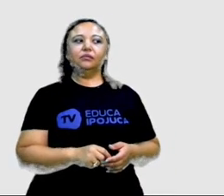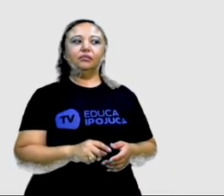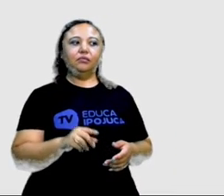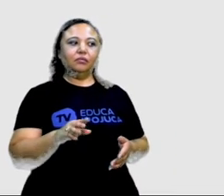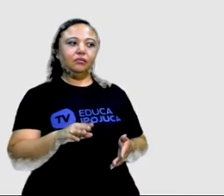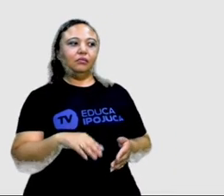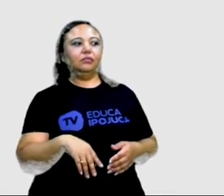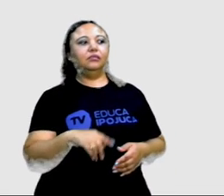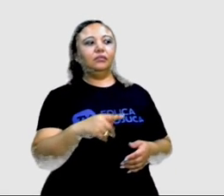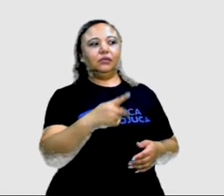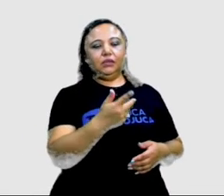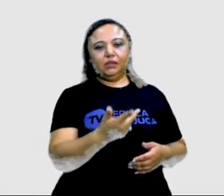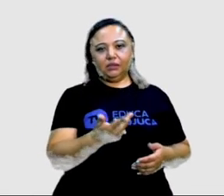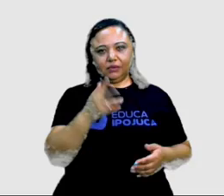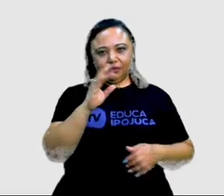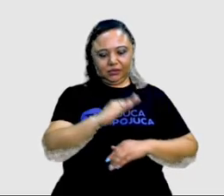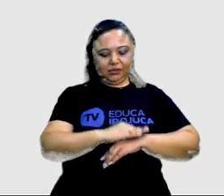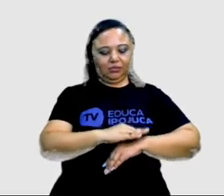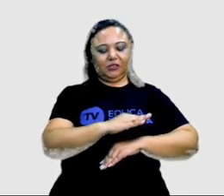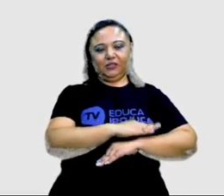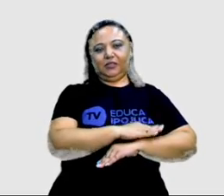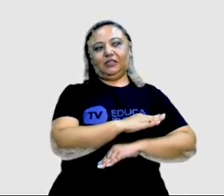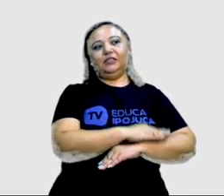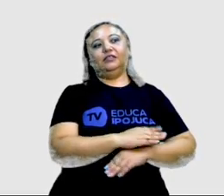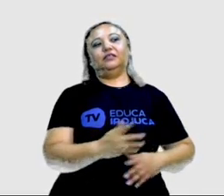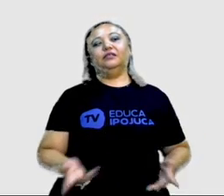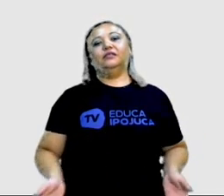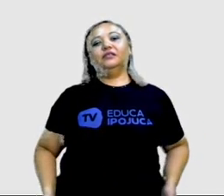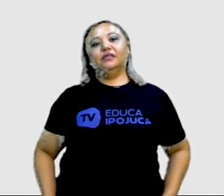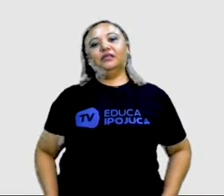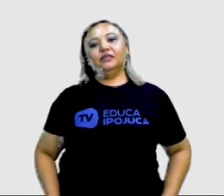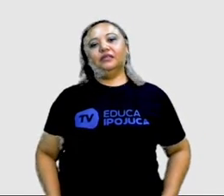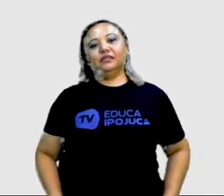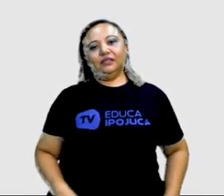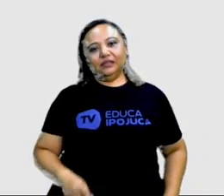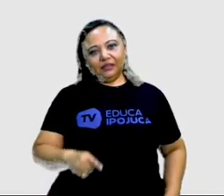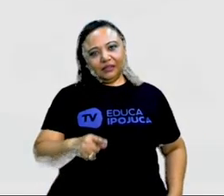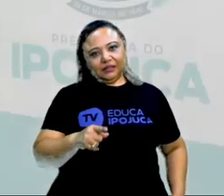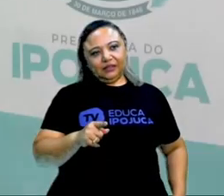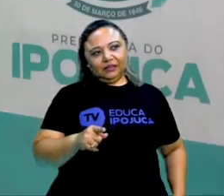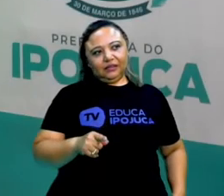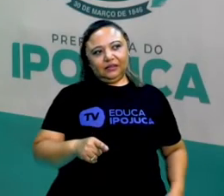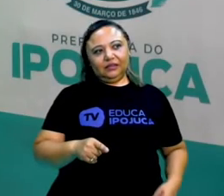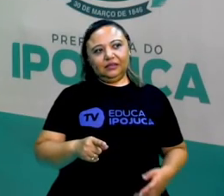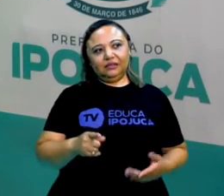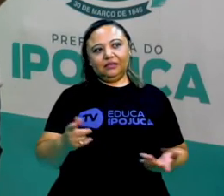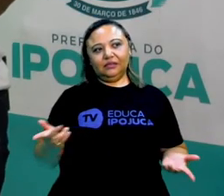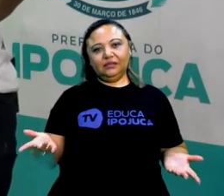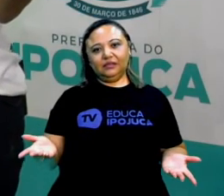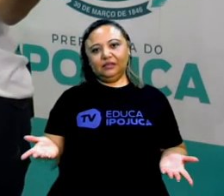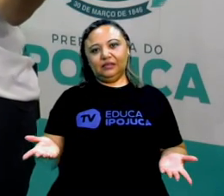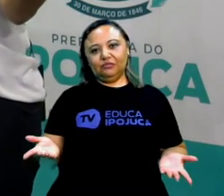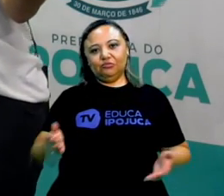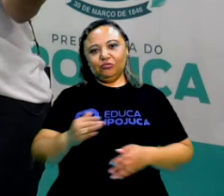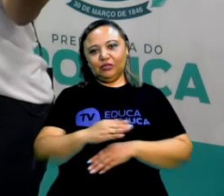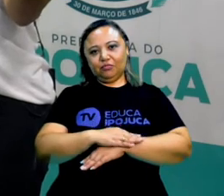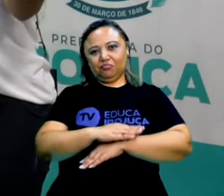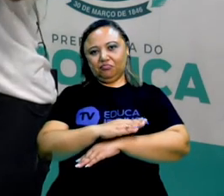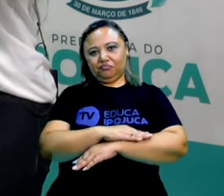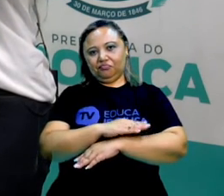sapo terminou. Se você observar a imagem, a diz, por que o sapo é assim? Então, isso veio, o sapo veio trazer